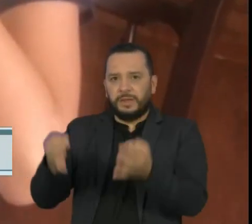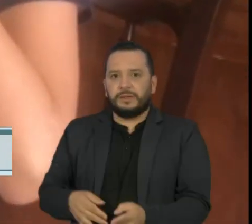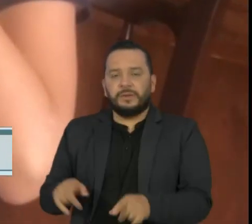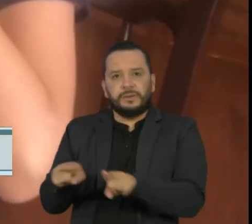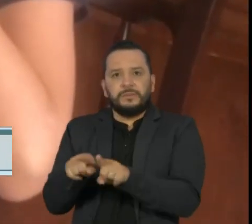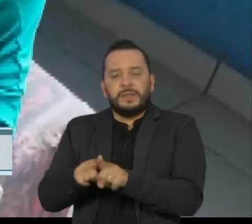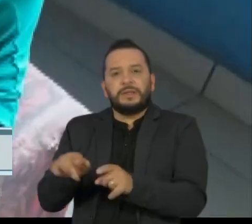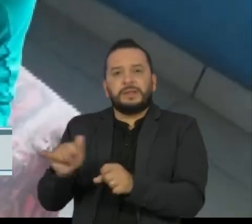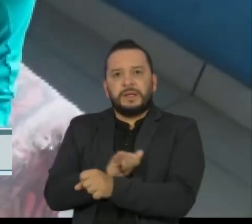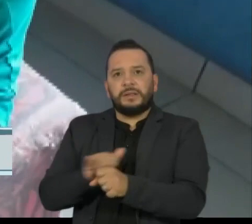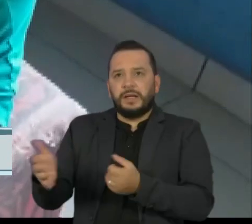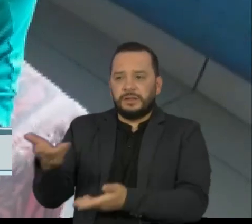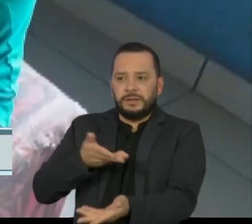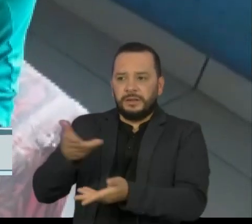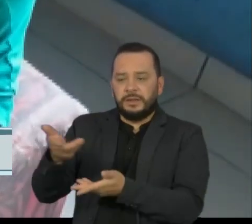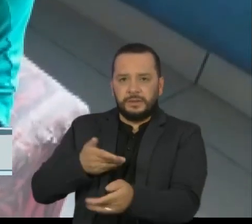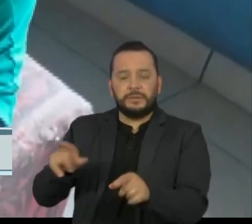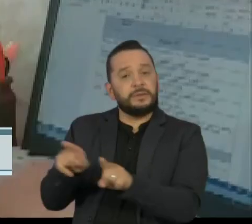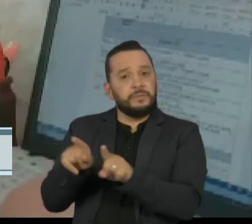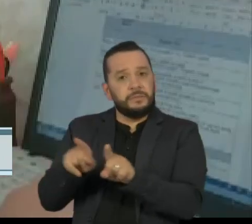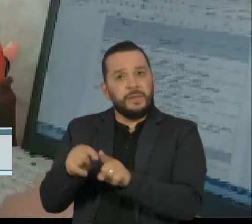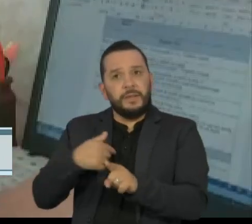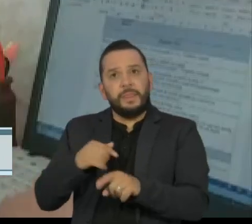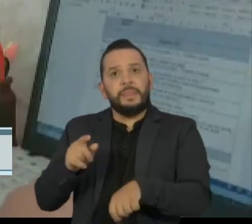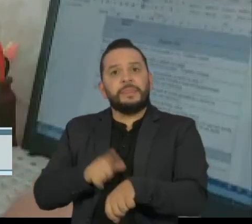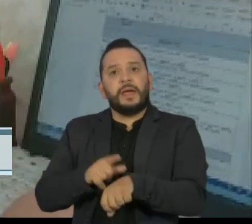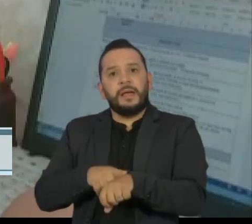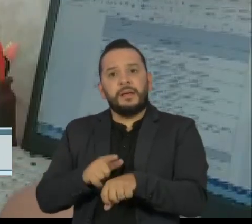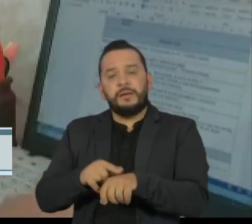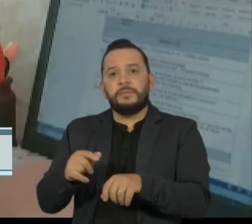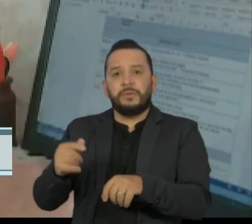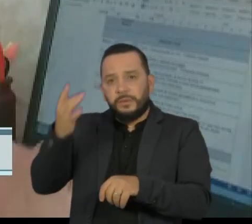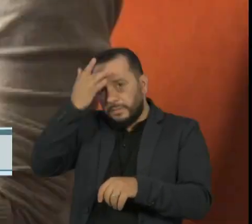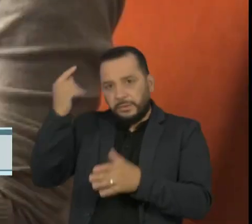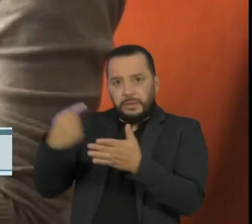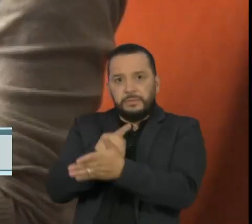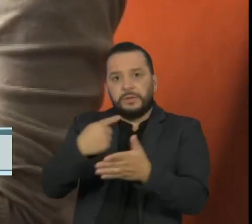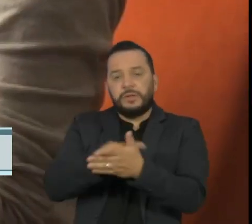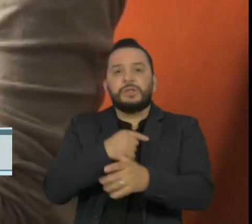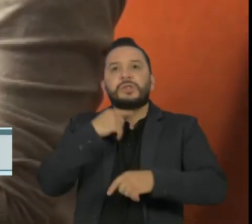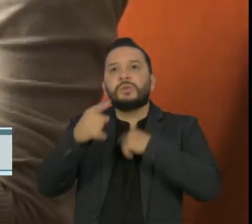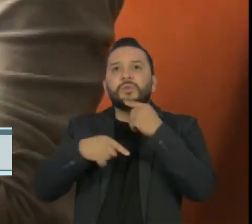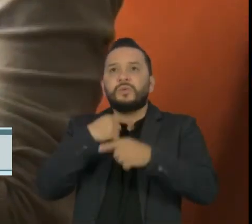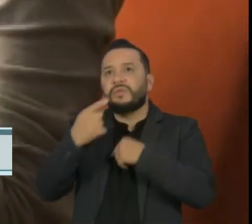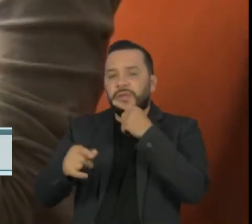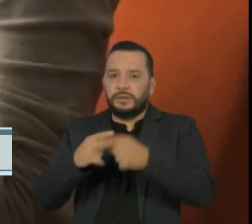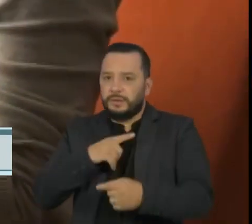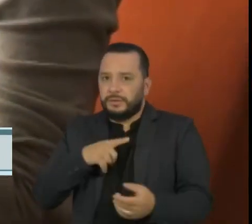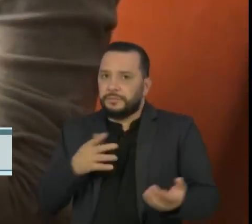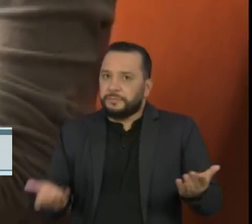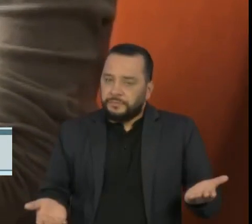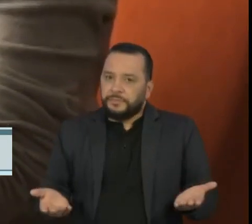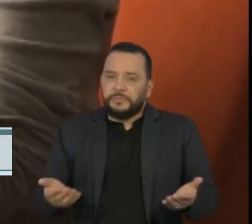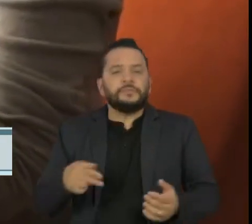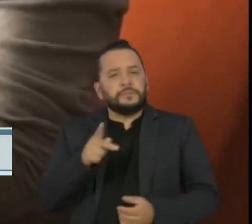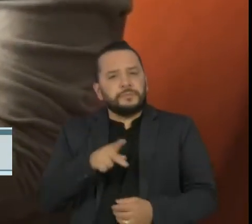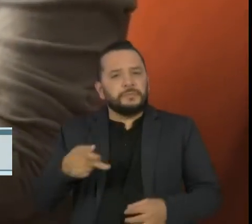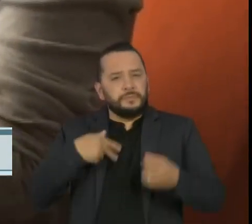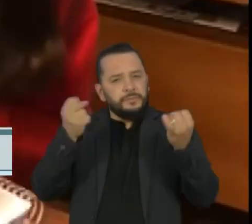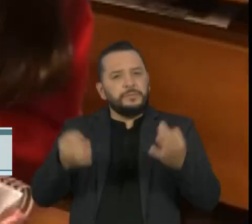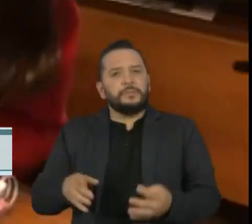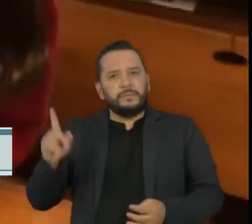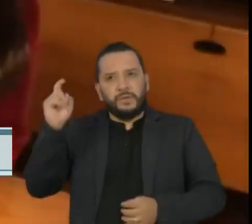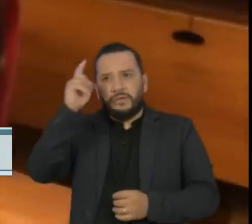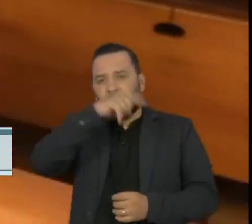formas de interação e ficar mais tempo disponível para tirar dúvidas dos alunos. Segundo o estudo, as situações relatadas apontam a